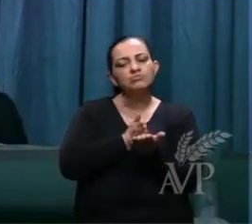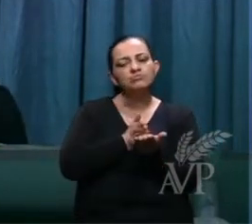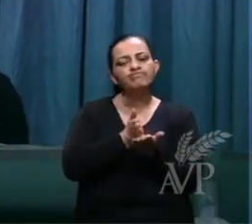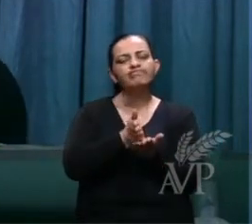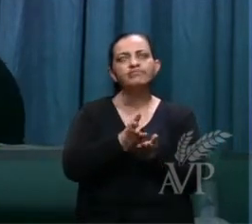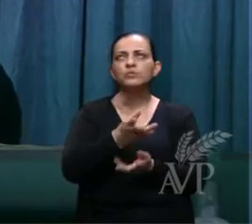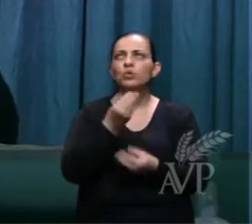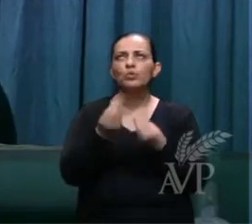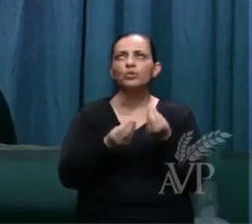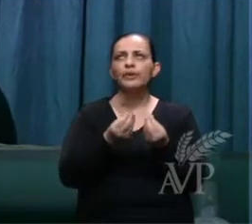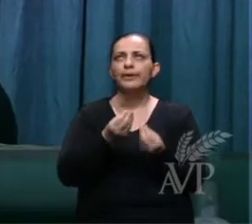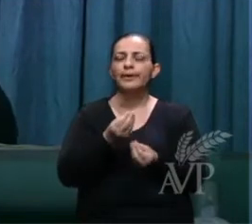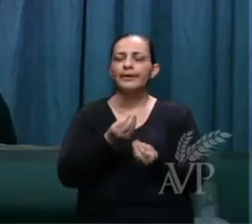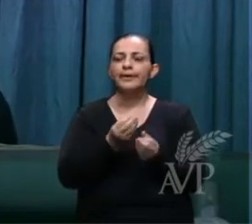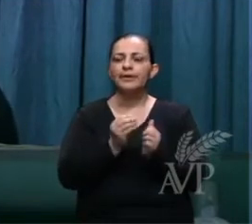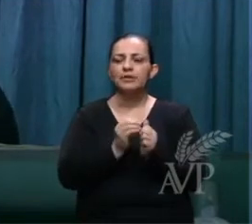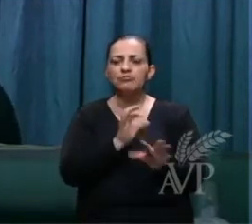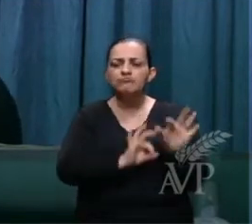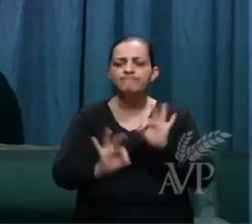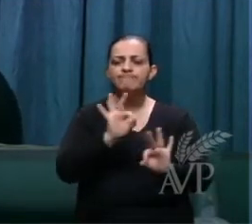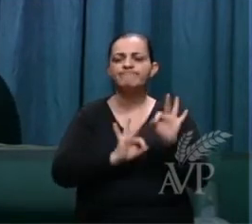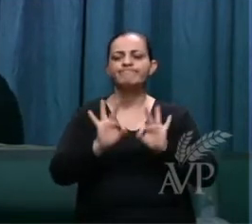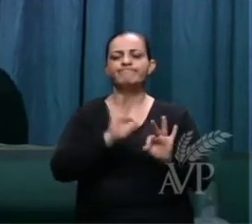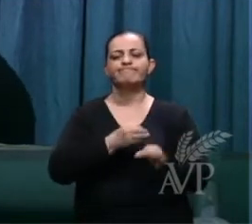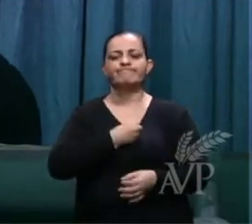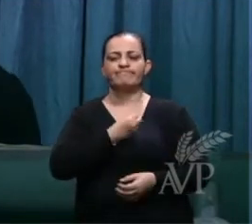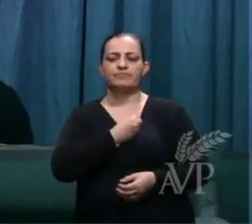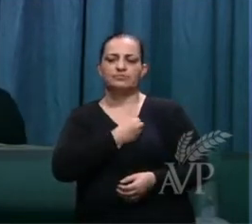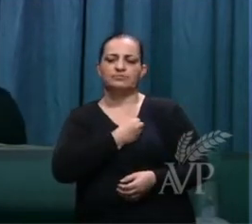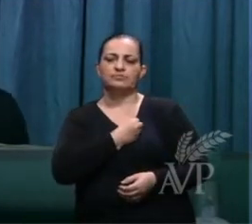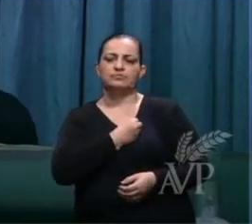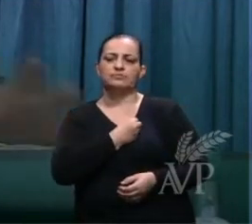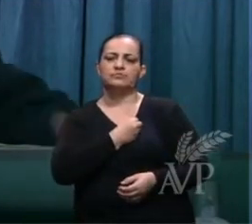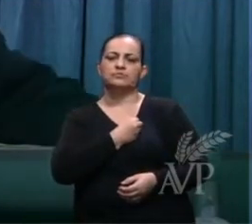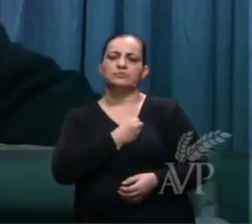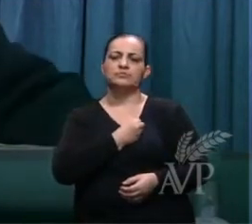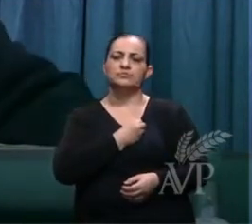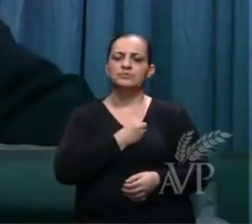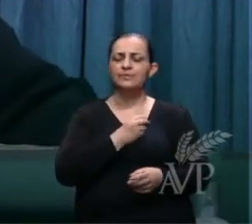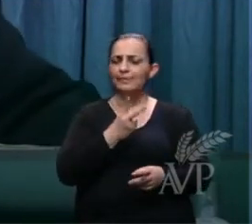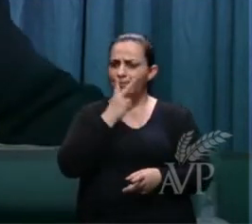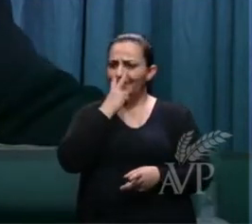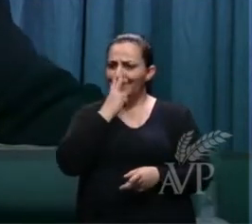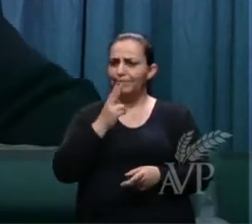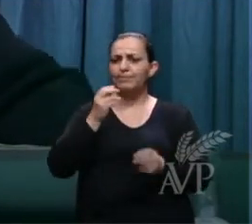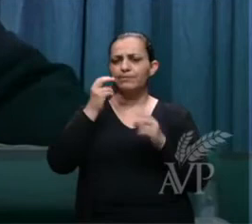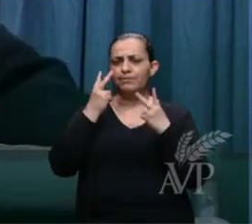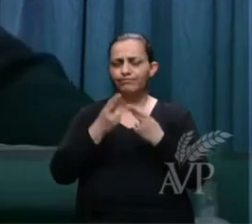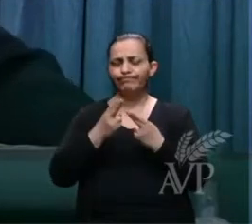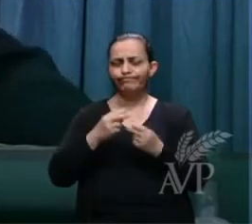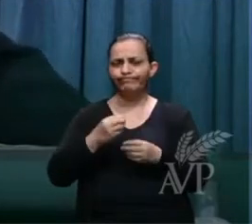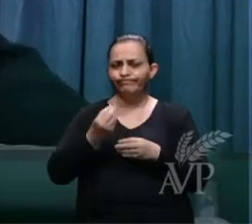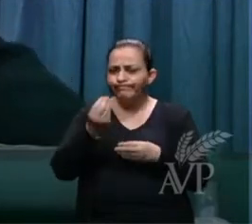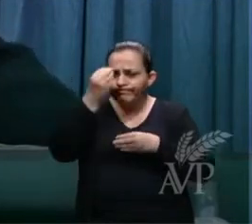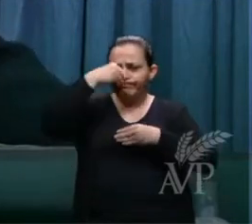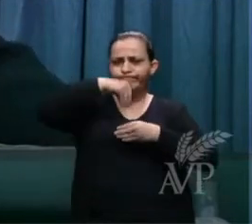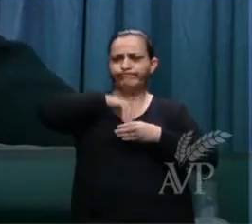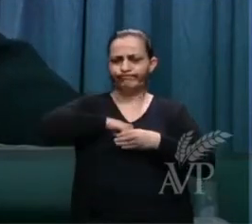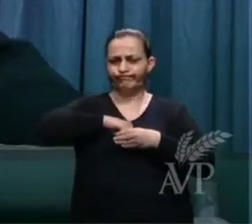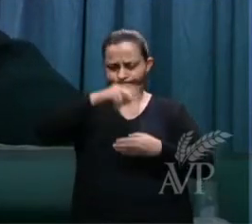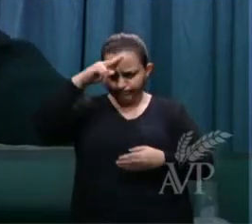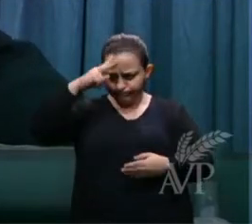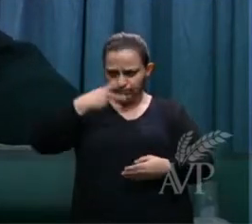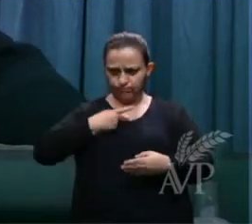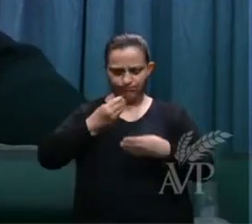com a palavra em orde olhe essa lâmpada que você ainda tem dentro de você